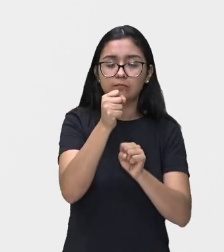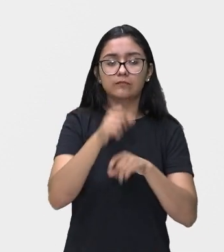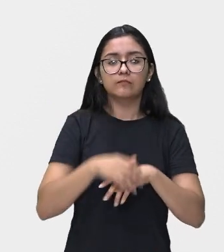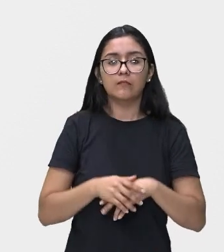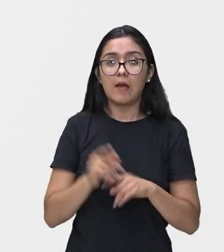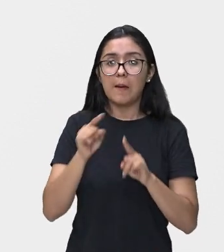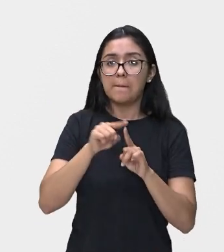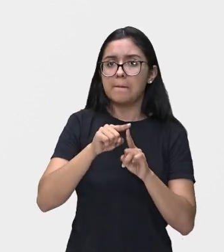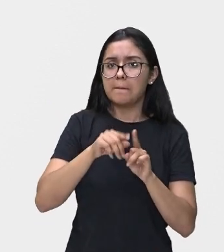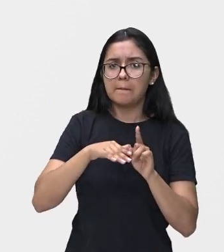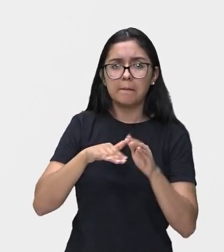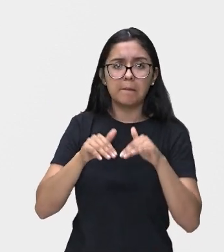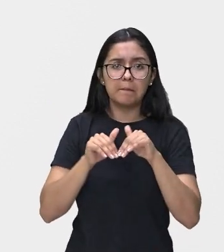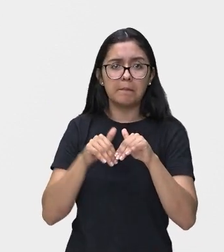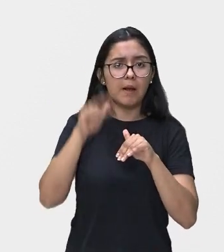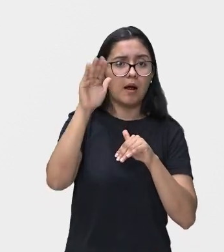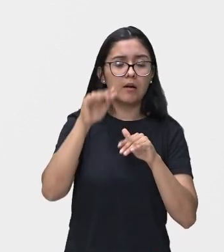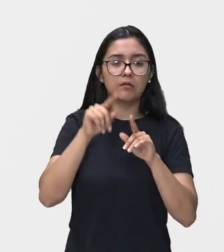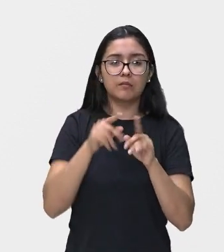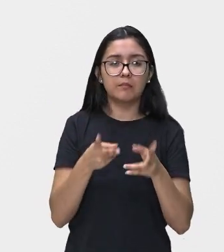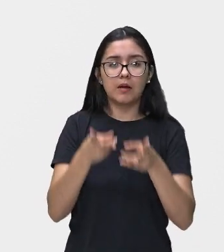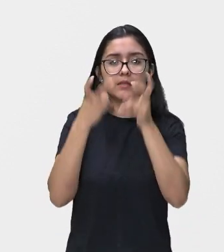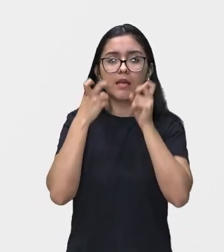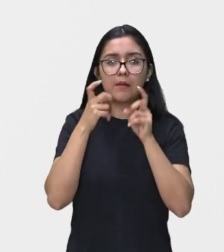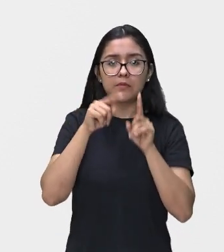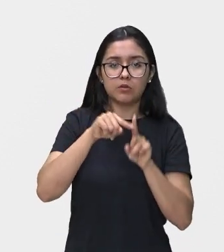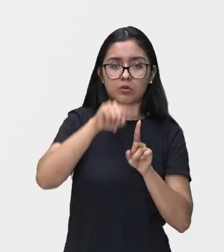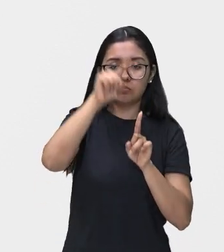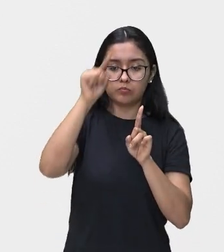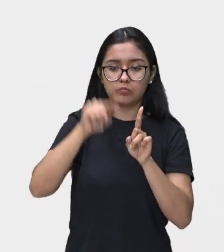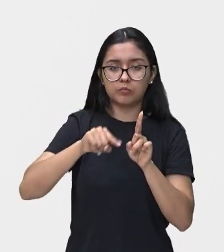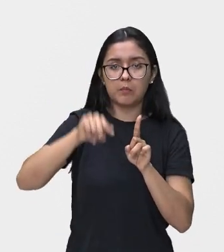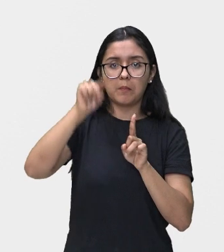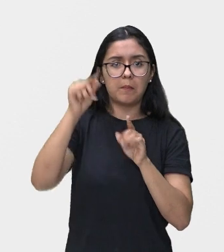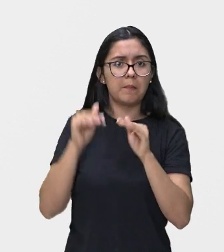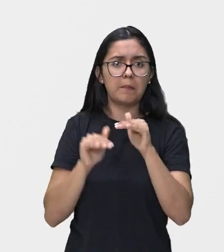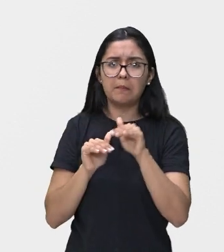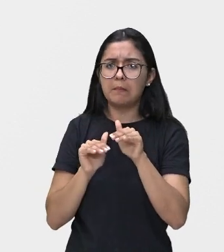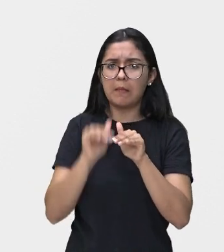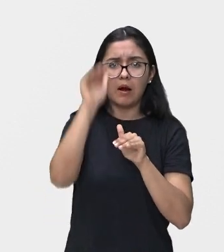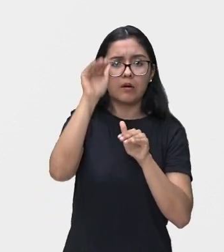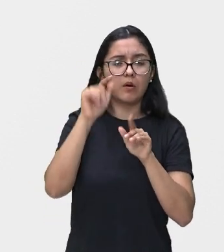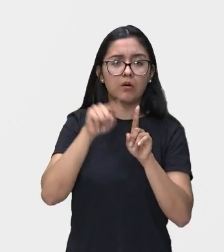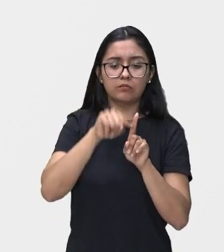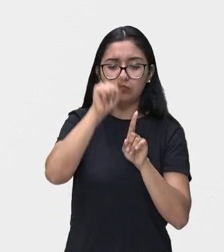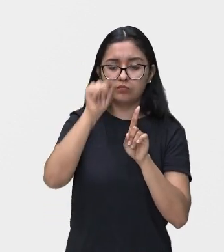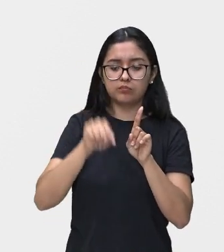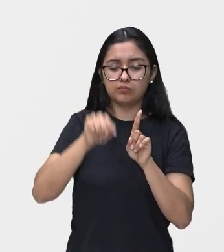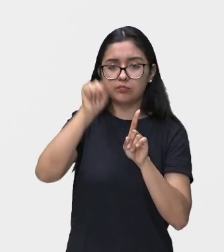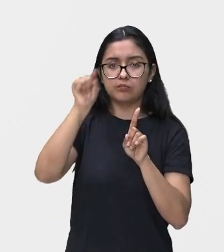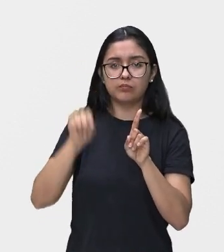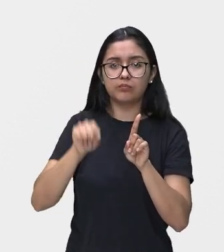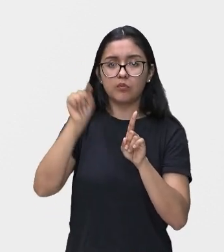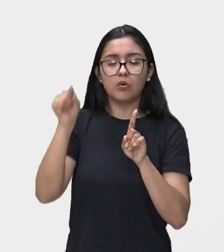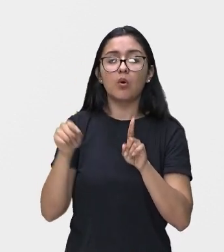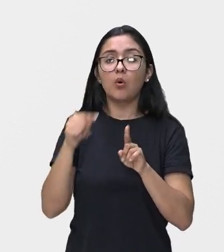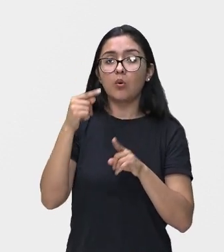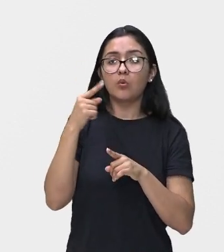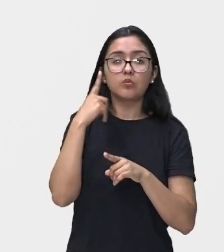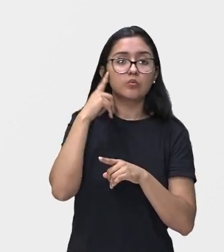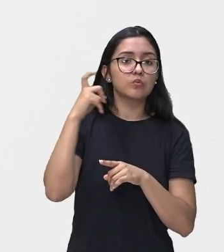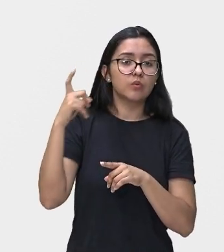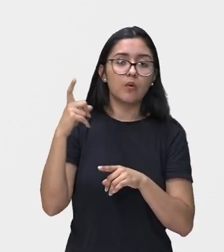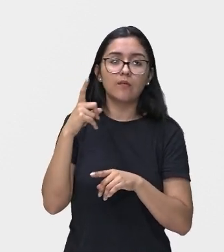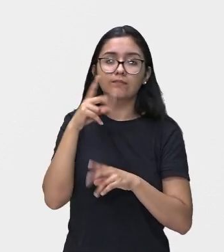maior, ou seja, vocês podem ver as ondas aí, elas são bem altas, ou seja, tem um som forte.